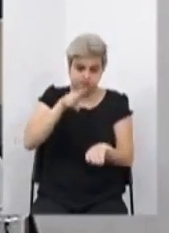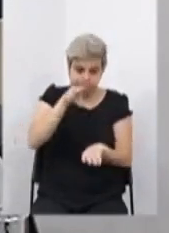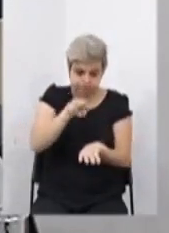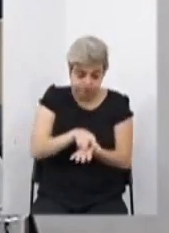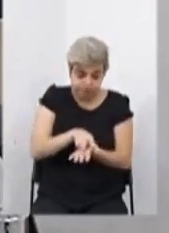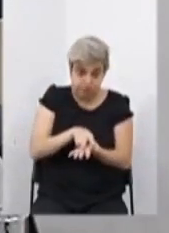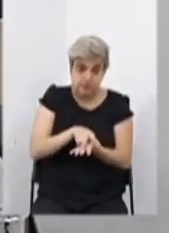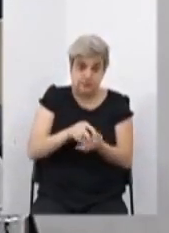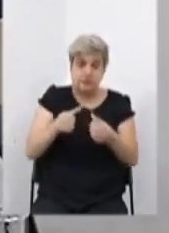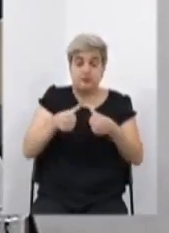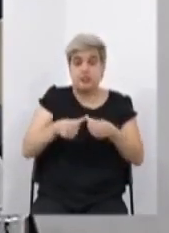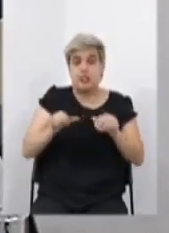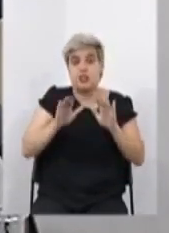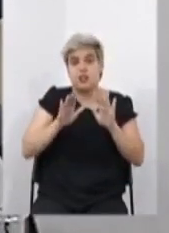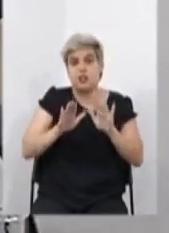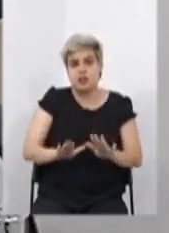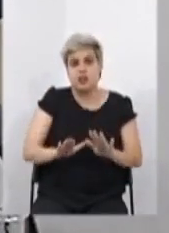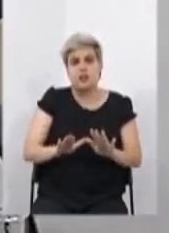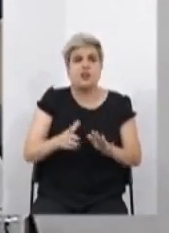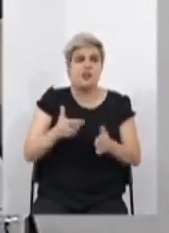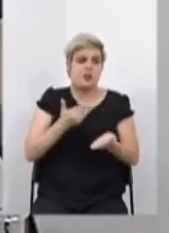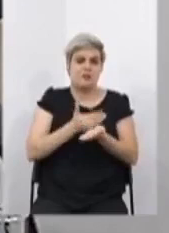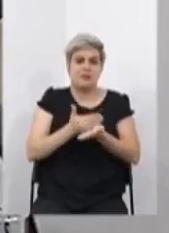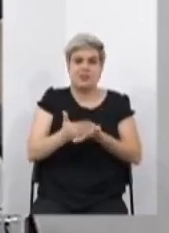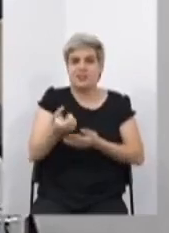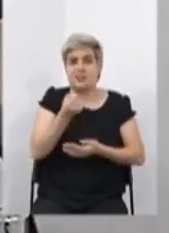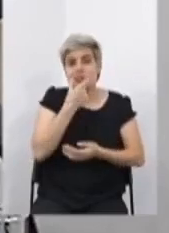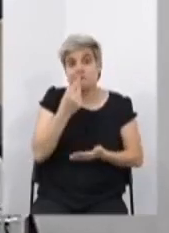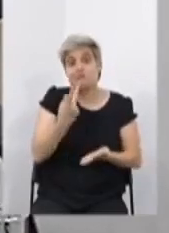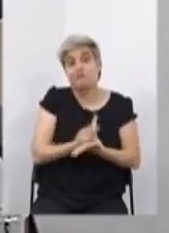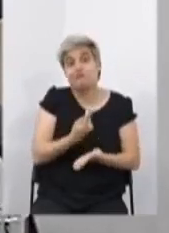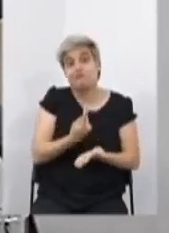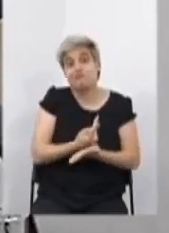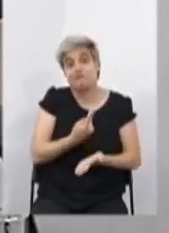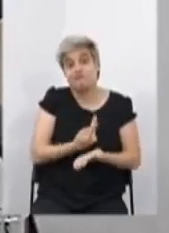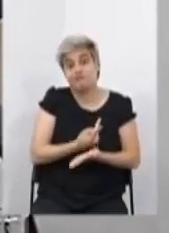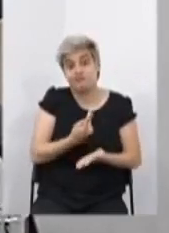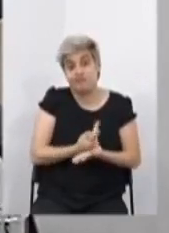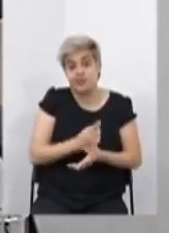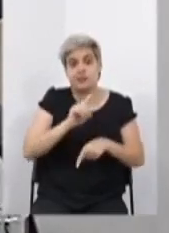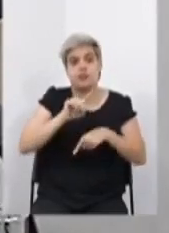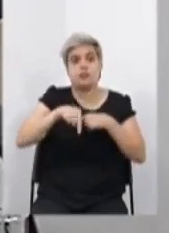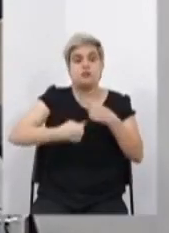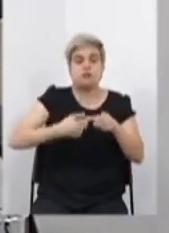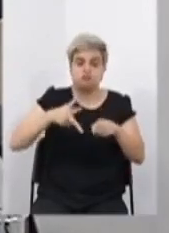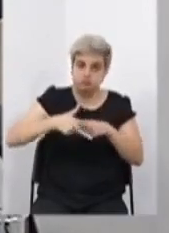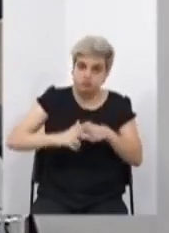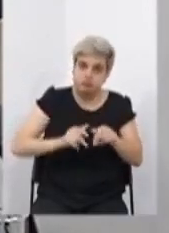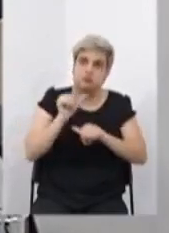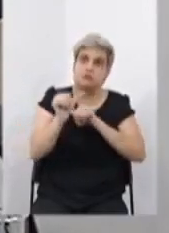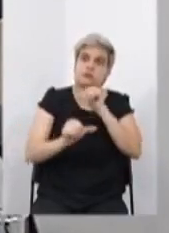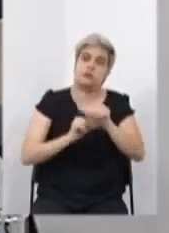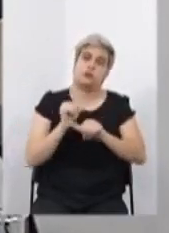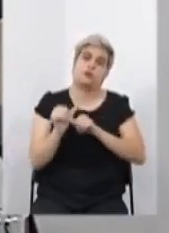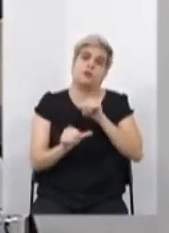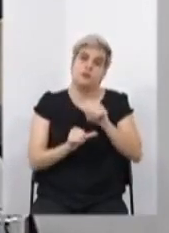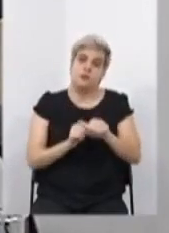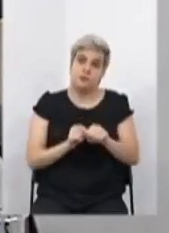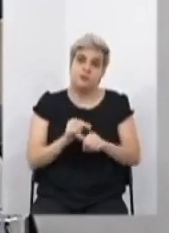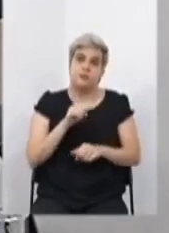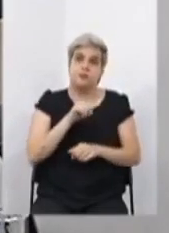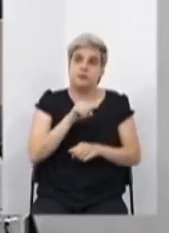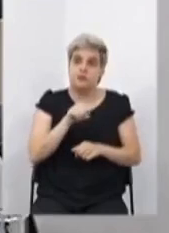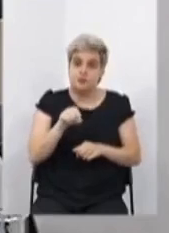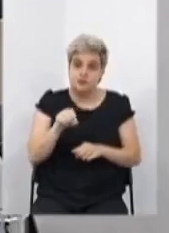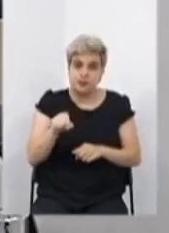mesmo assim eles começaram com a medicação errada, até que foi corrigida, você penou, você